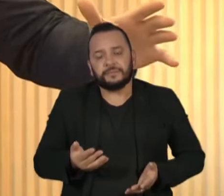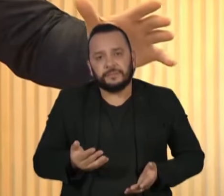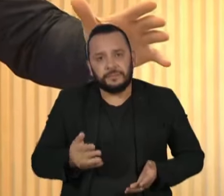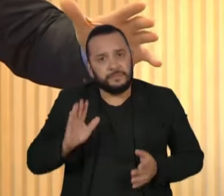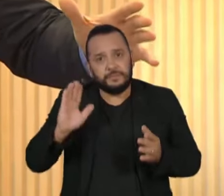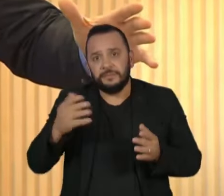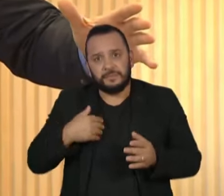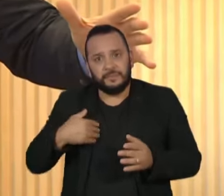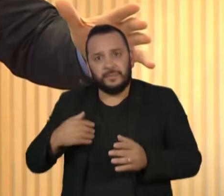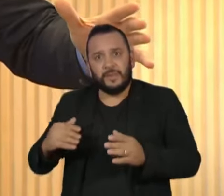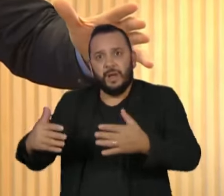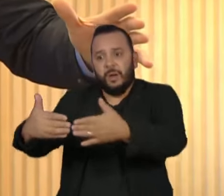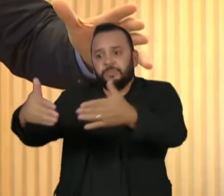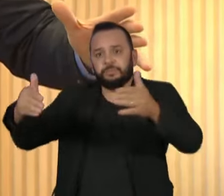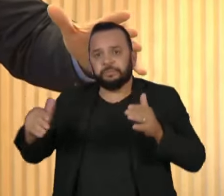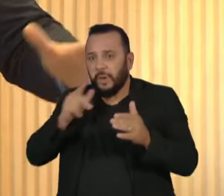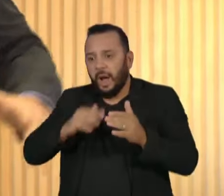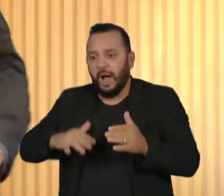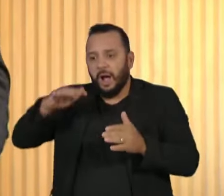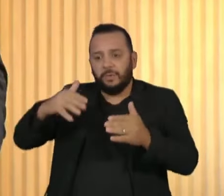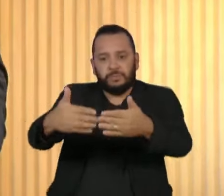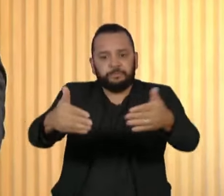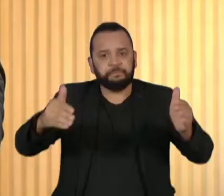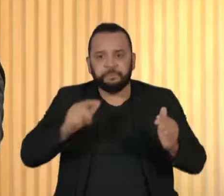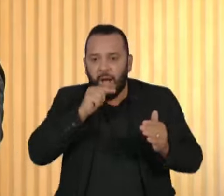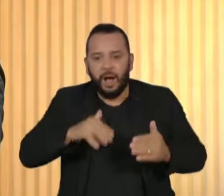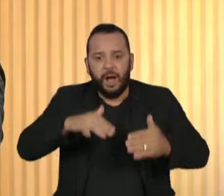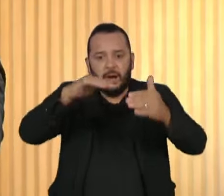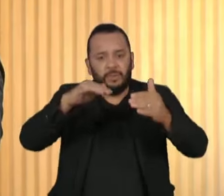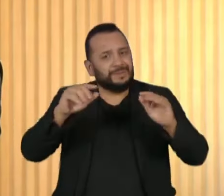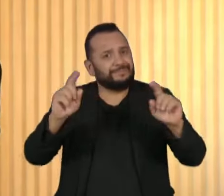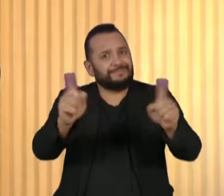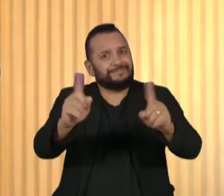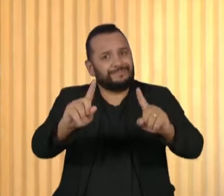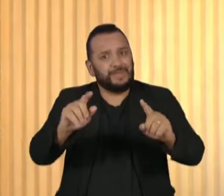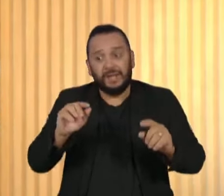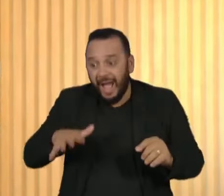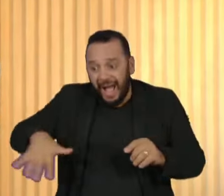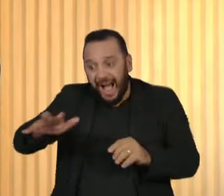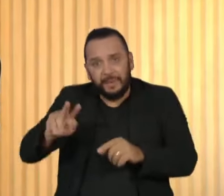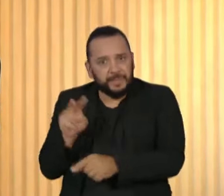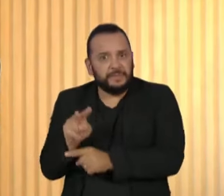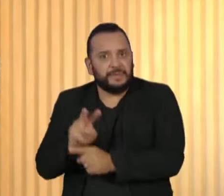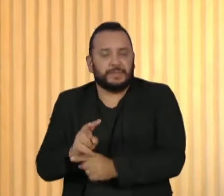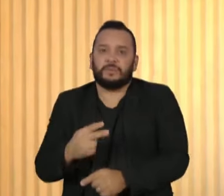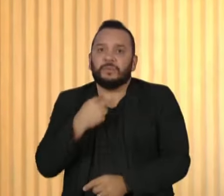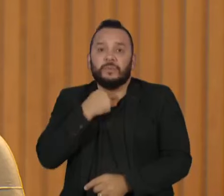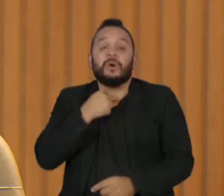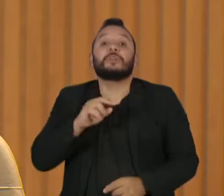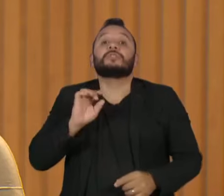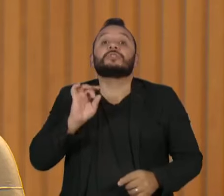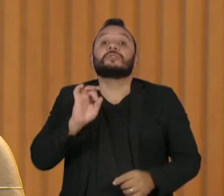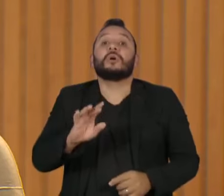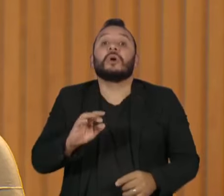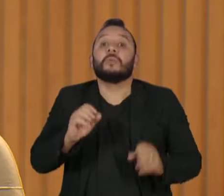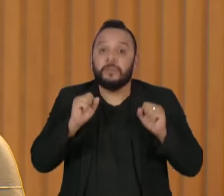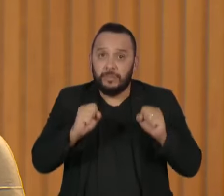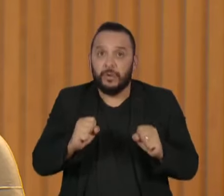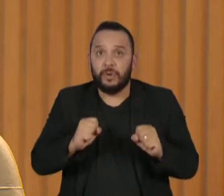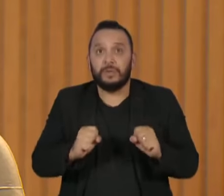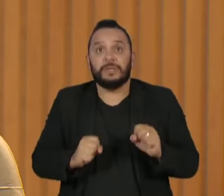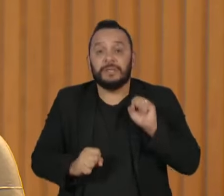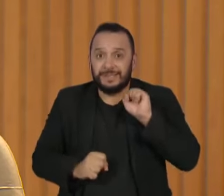açudes em barragens, em áreas de preservação. Porque só poderá fazer, em primeiro lugar, se comprovar que não há